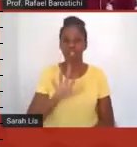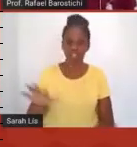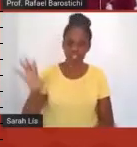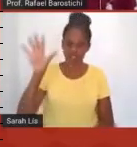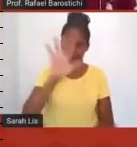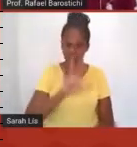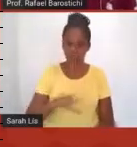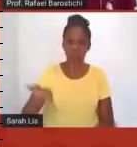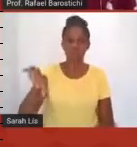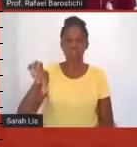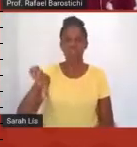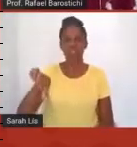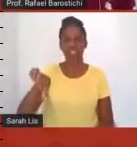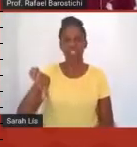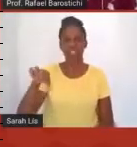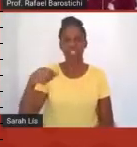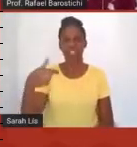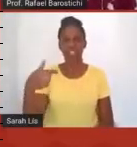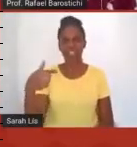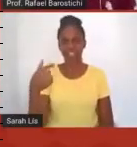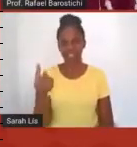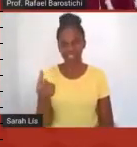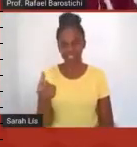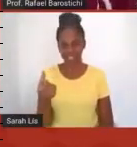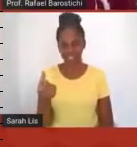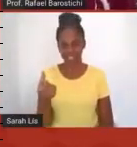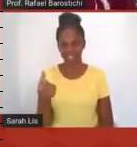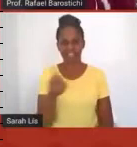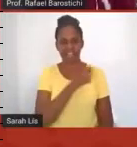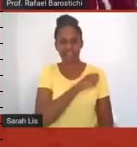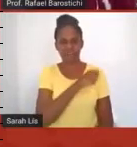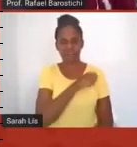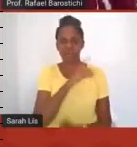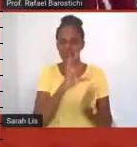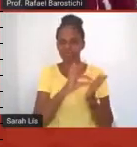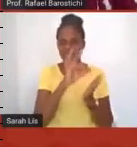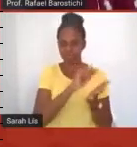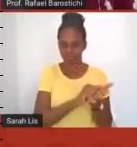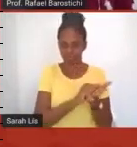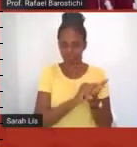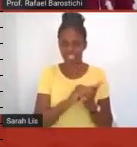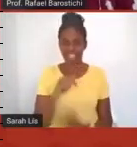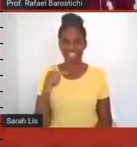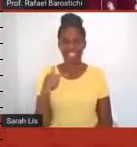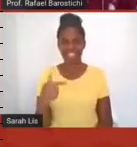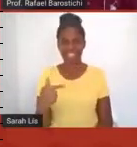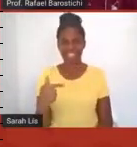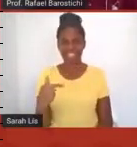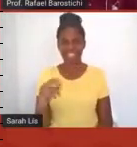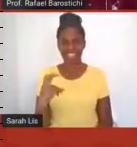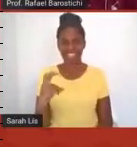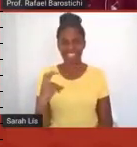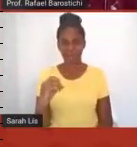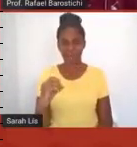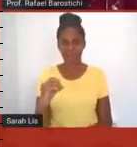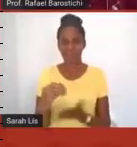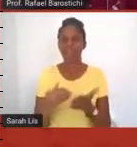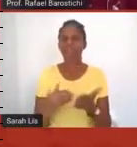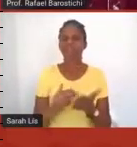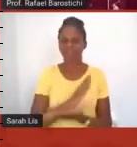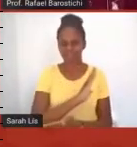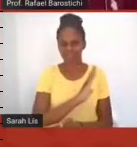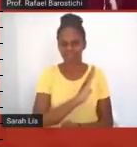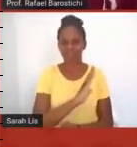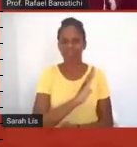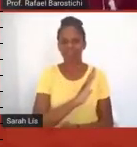dos 976 alunos que a gente tinha inscritos, 750 alunos foram aprovados na disciplina,